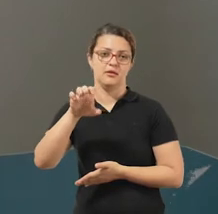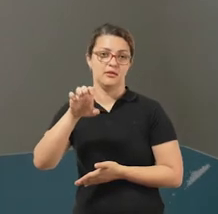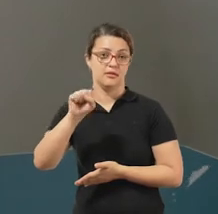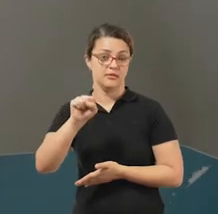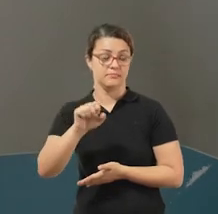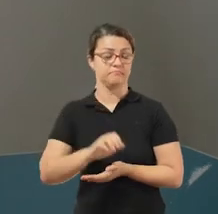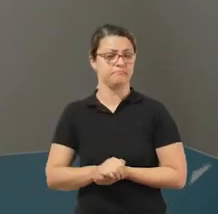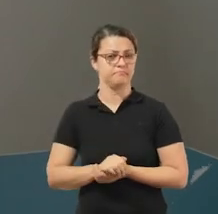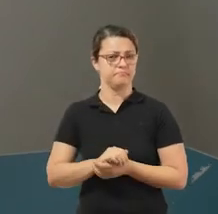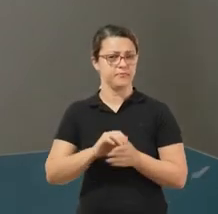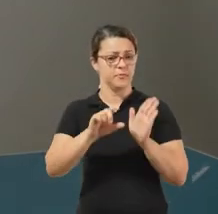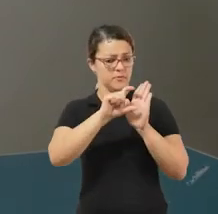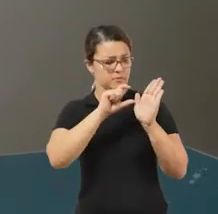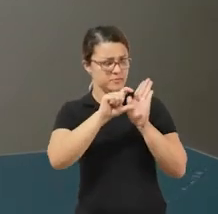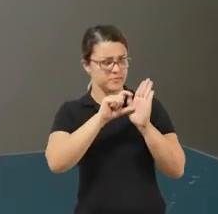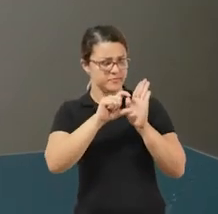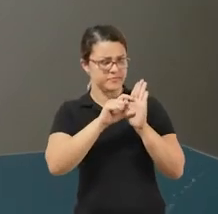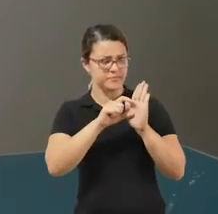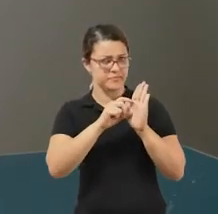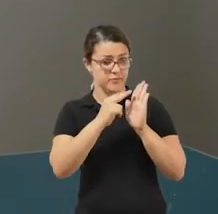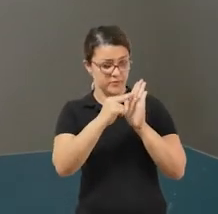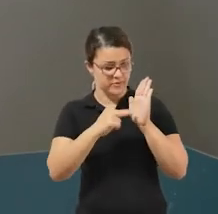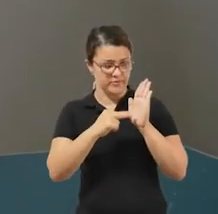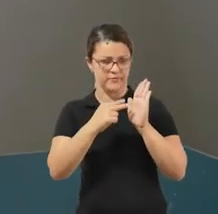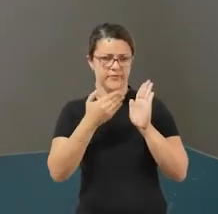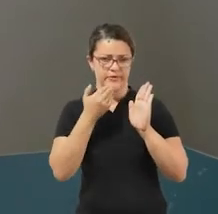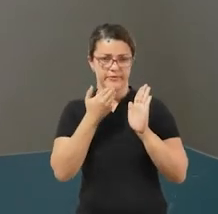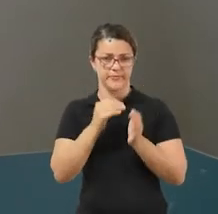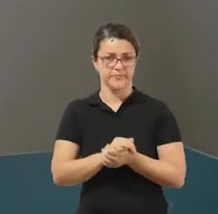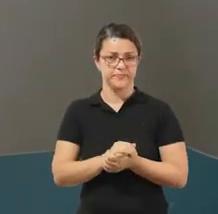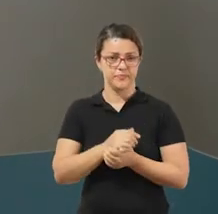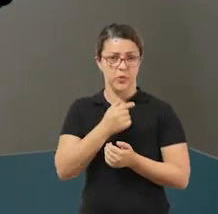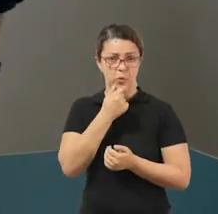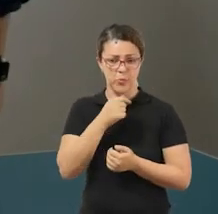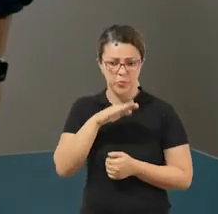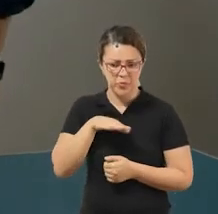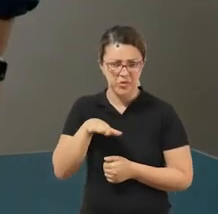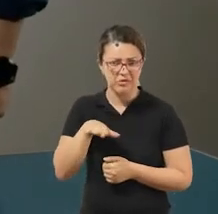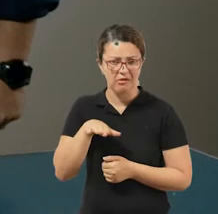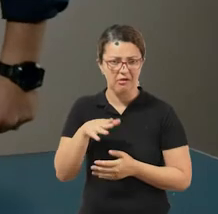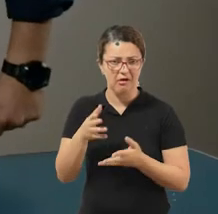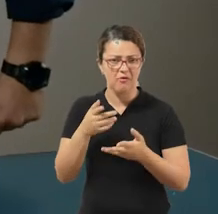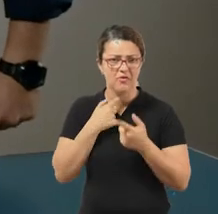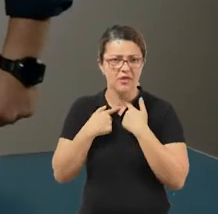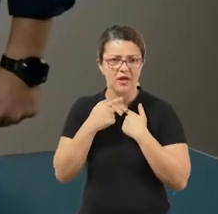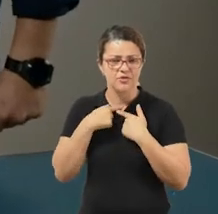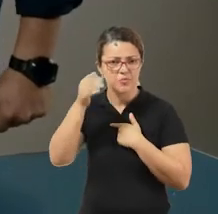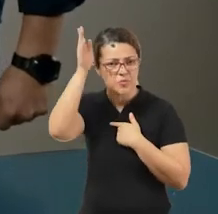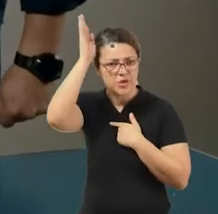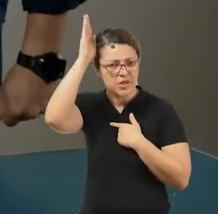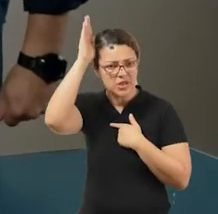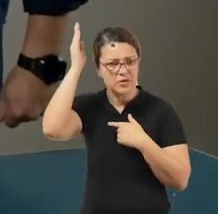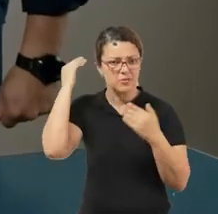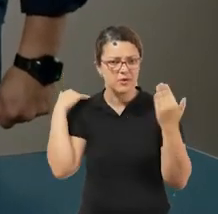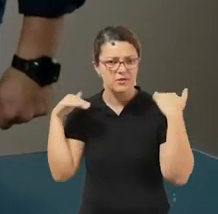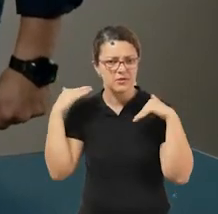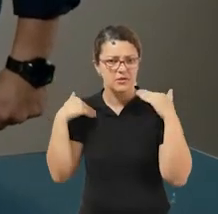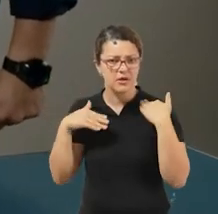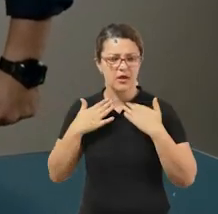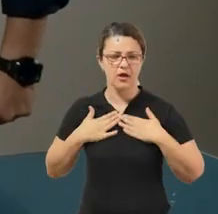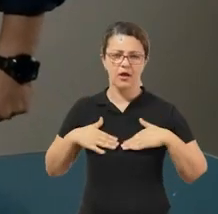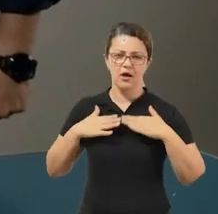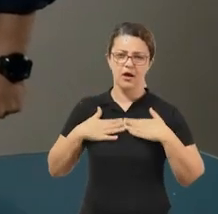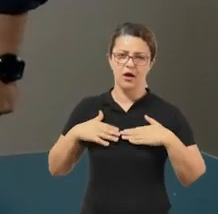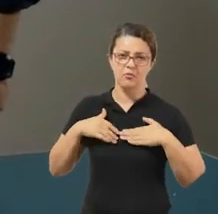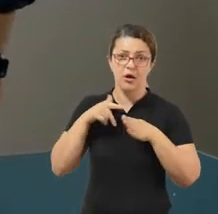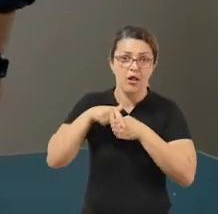ciência de que ele é um poema tranquilo e muito fácil. O menino quer um burrinho para passear, um burrinho manso, que não